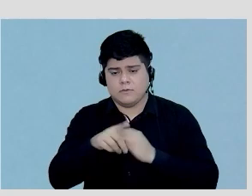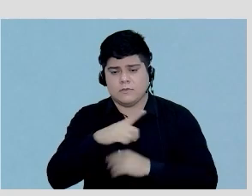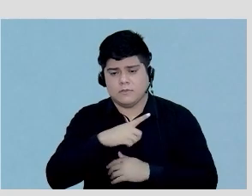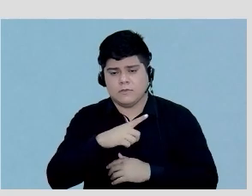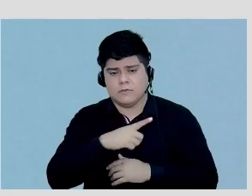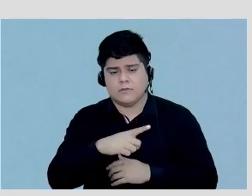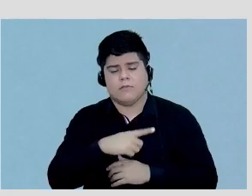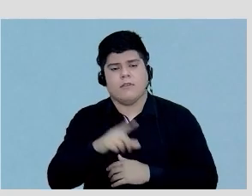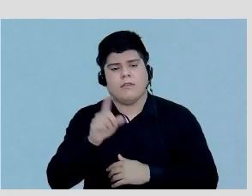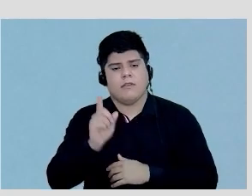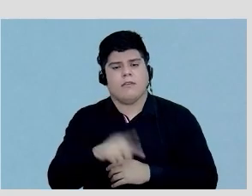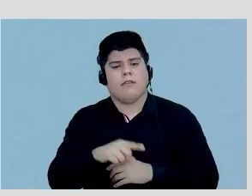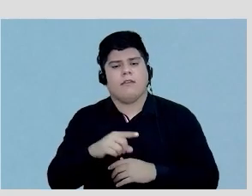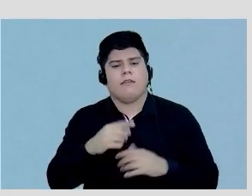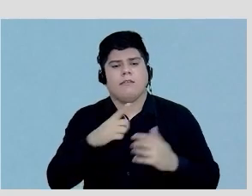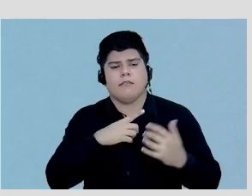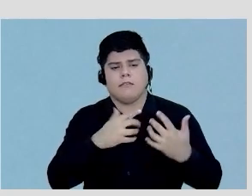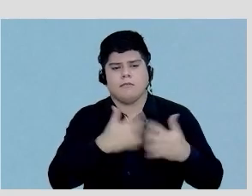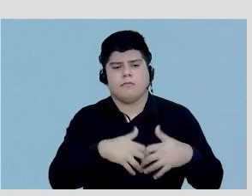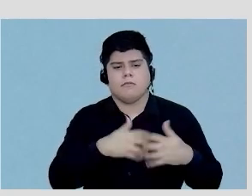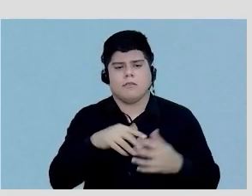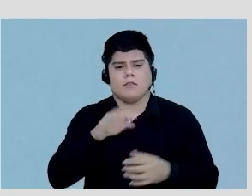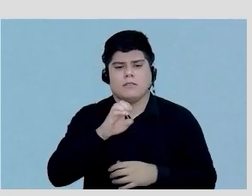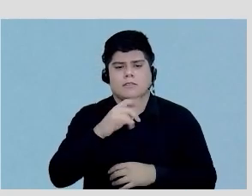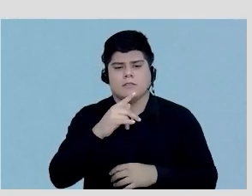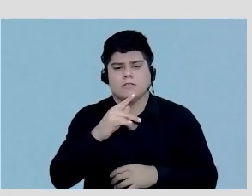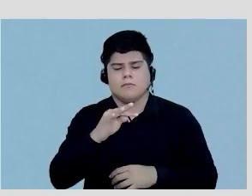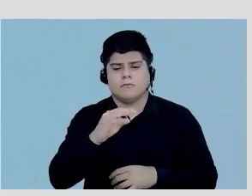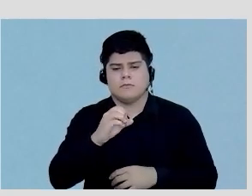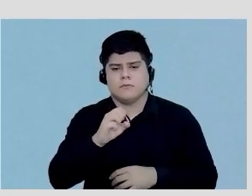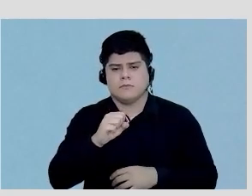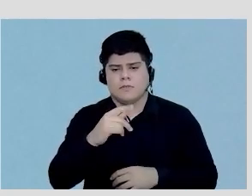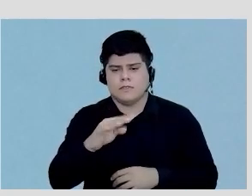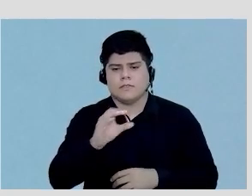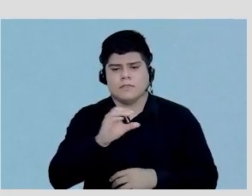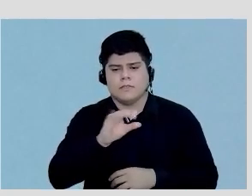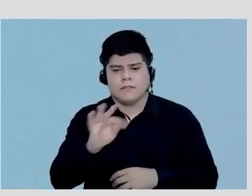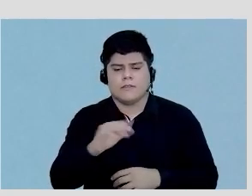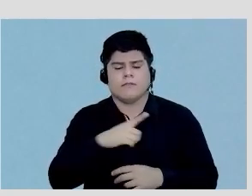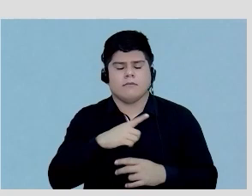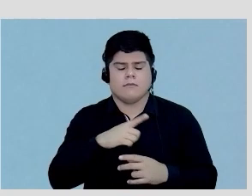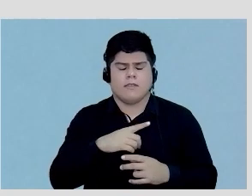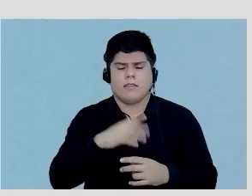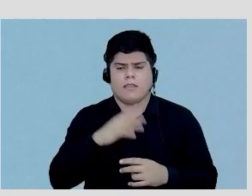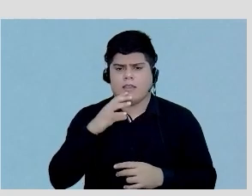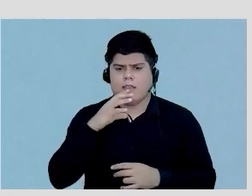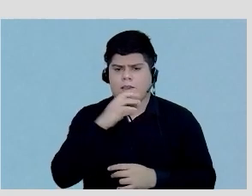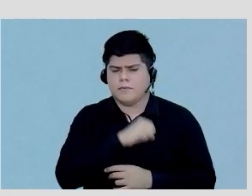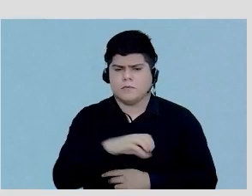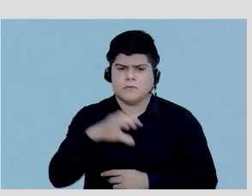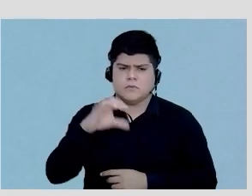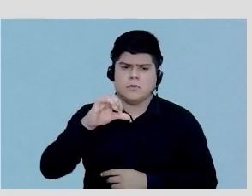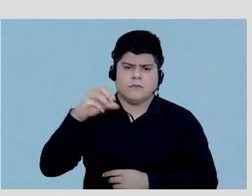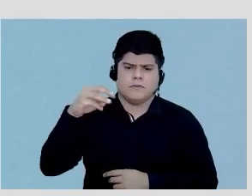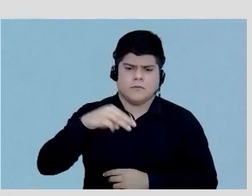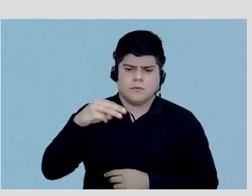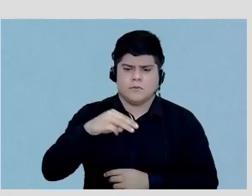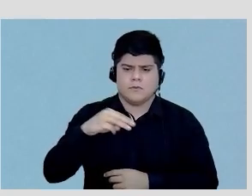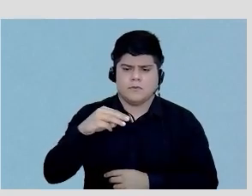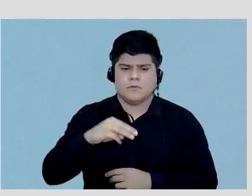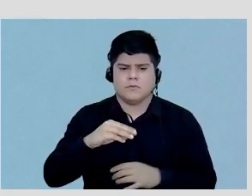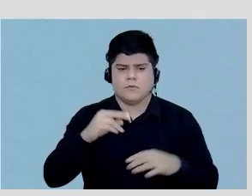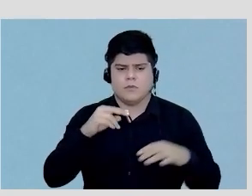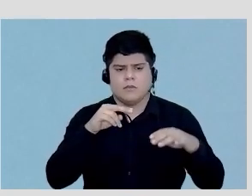um equipamento no PROD, SPECT-CT com o IQ SPECT, que já era bem rápido, né? De nove minutos, numa